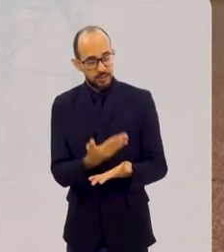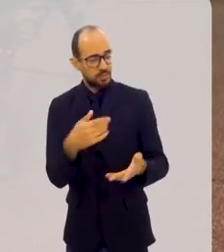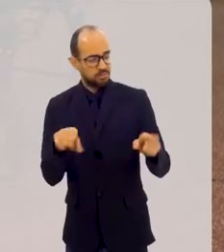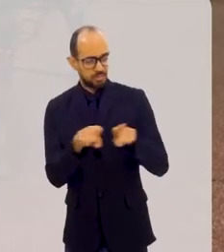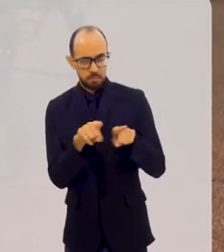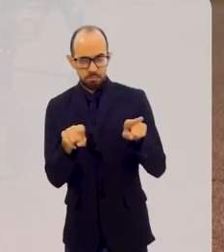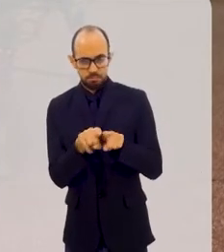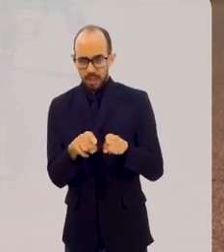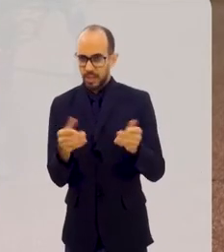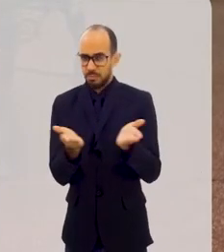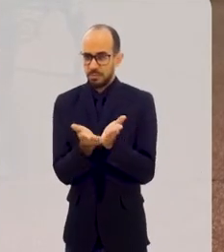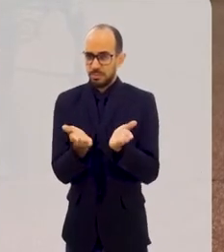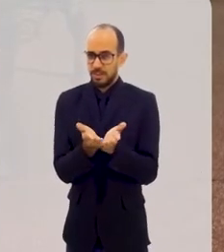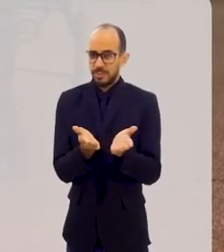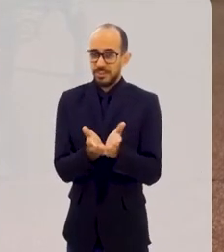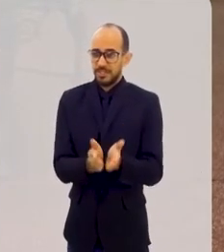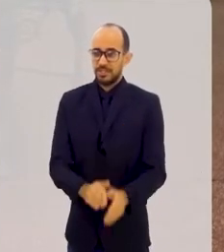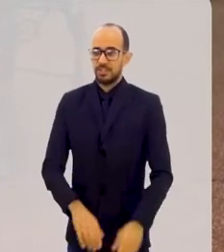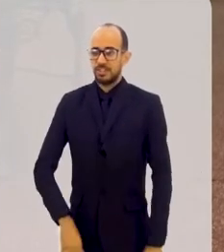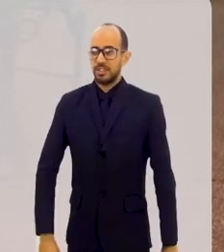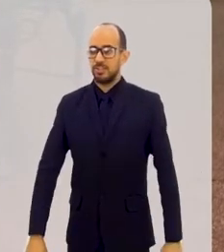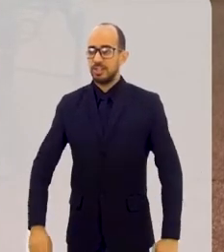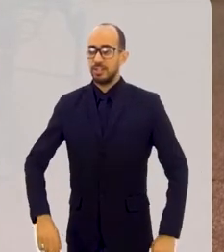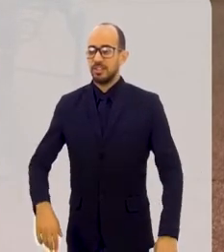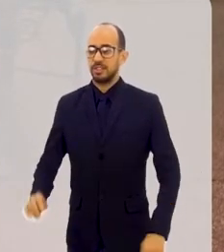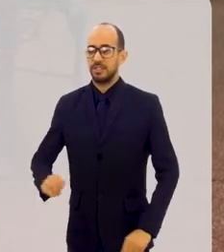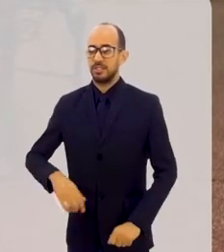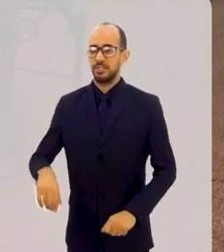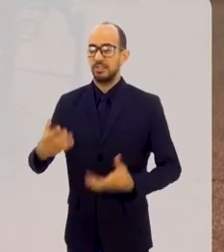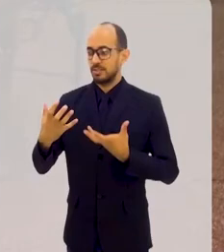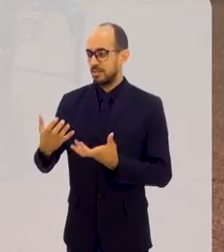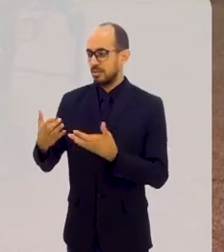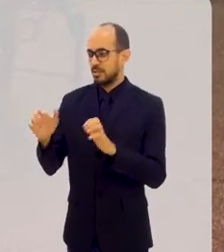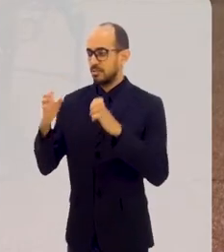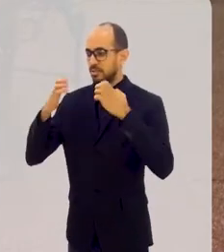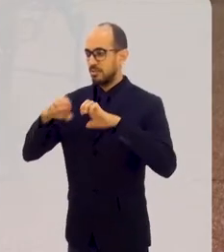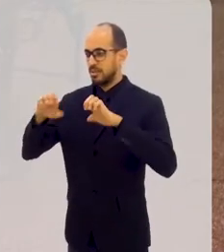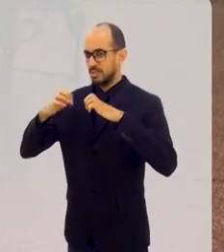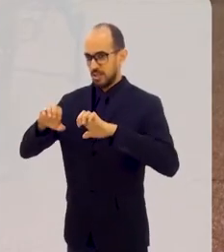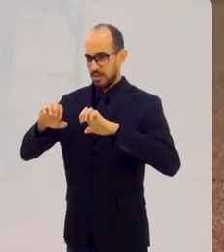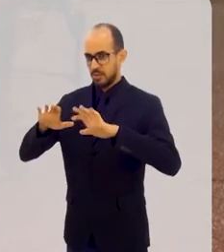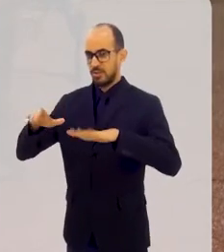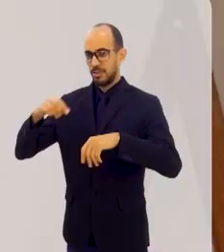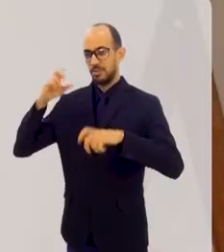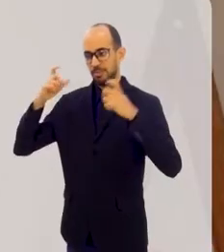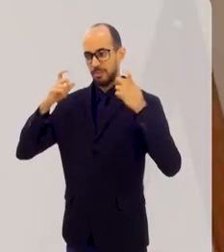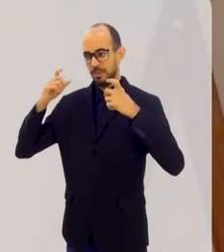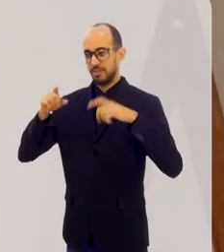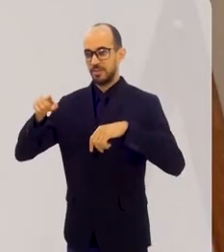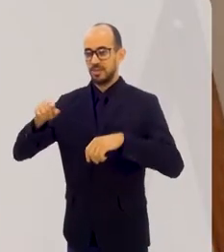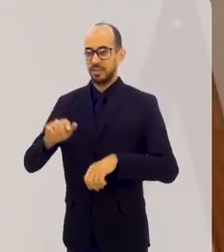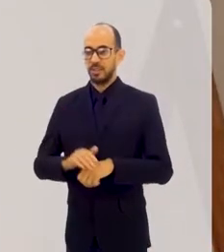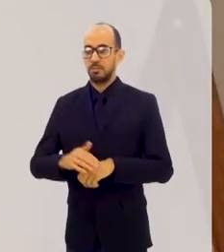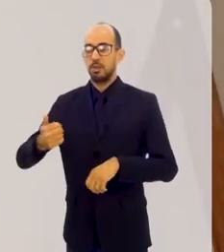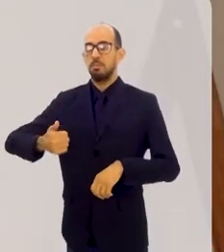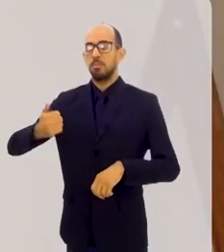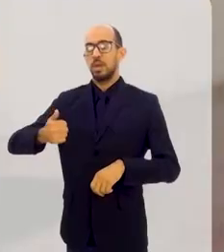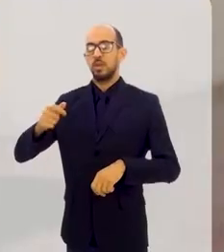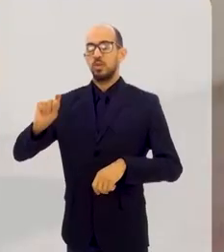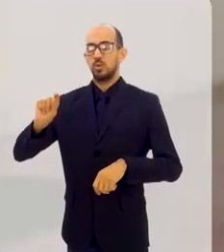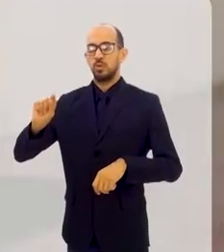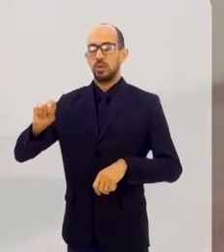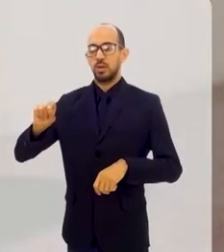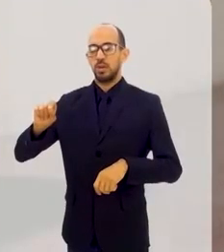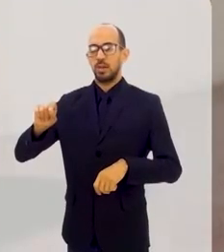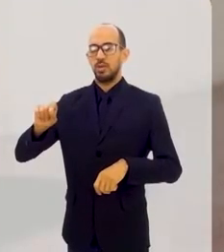E acreditamos na Bíblia, claro que sim. Você, se eu quero ser evangélico, bacana, legal, o que vai acontecer? A